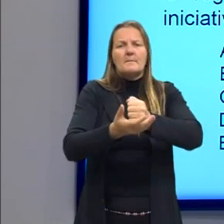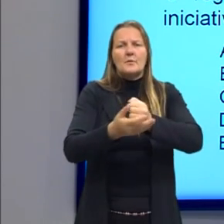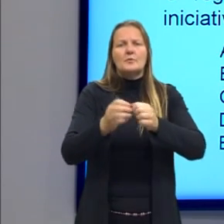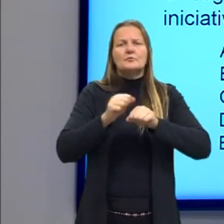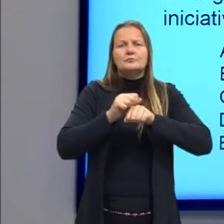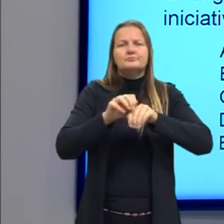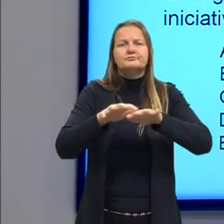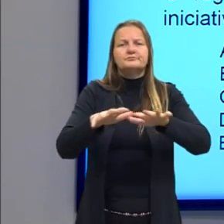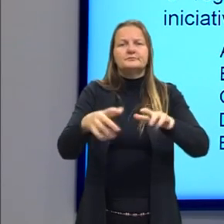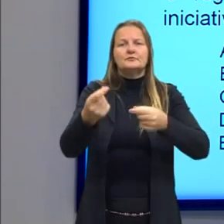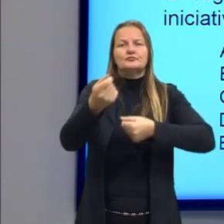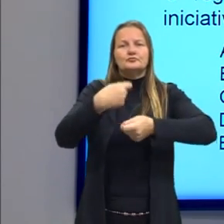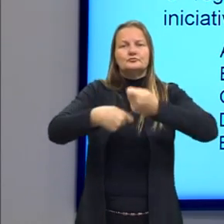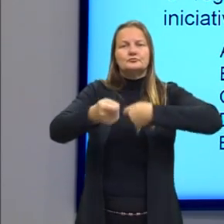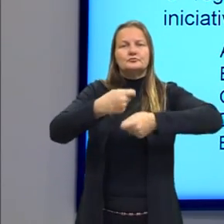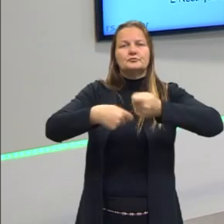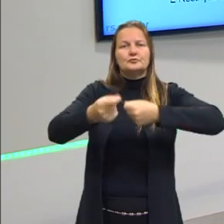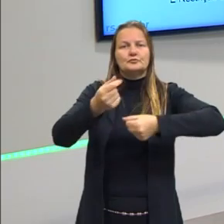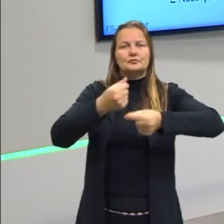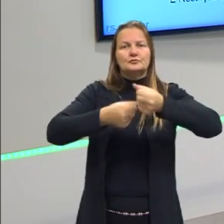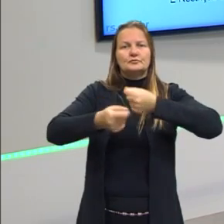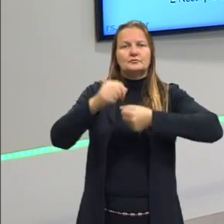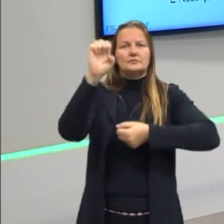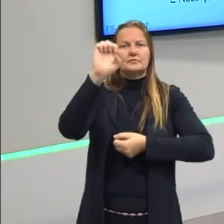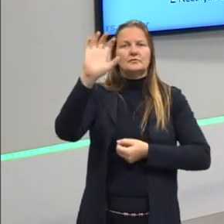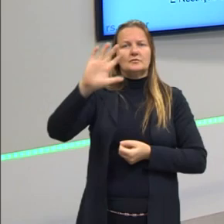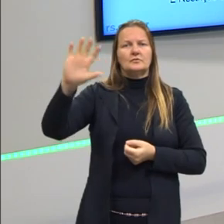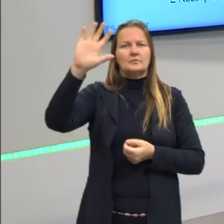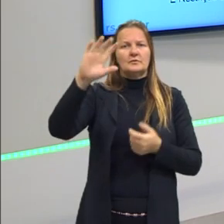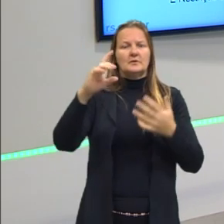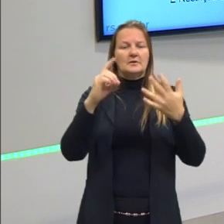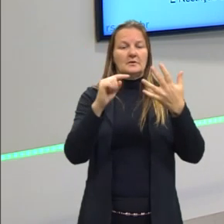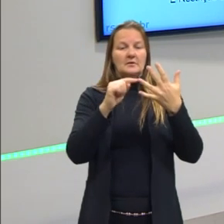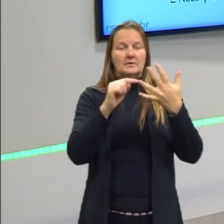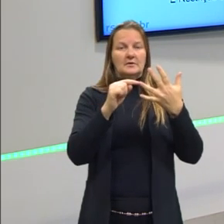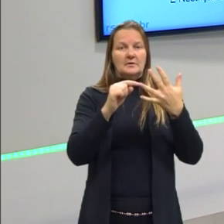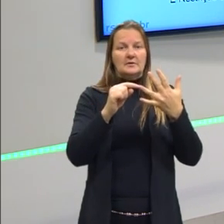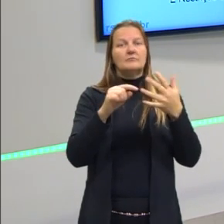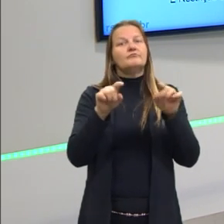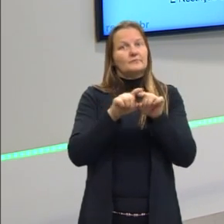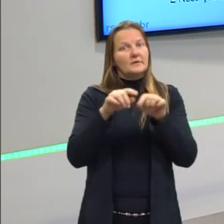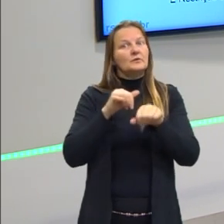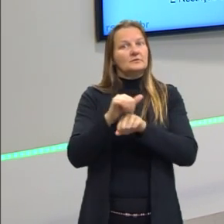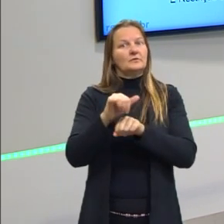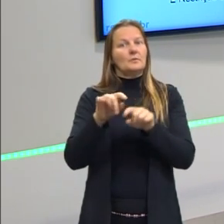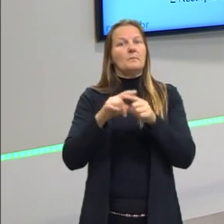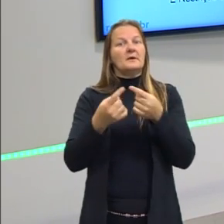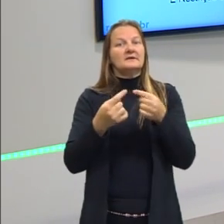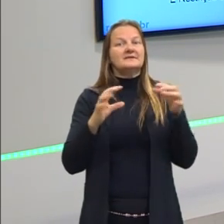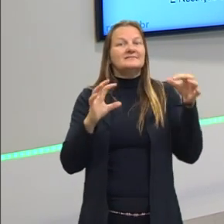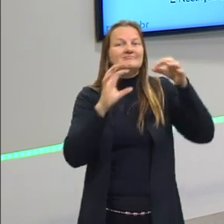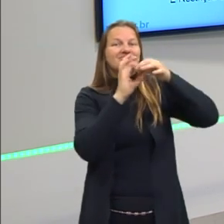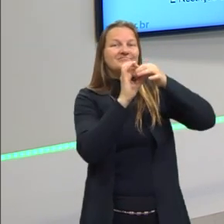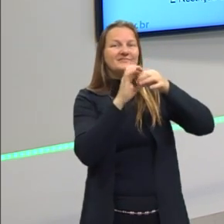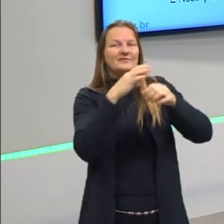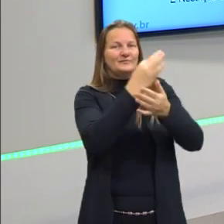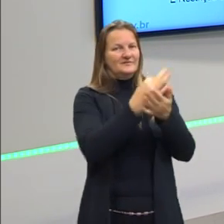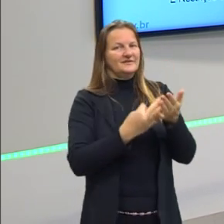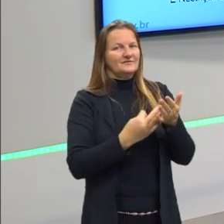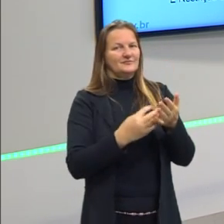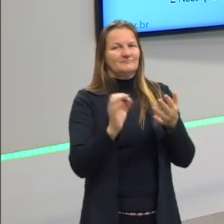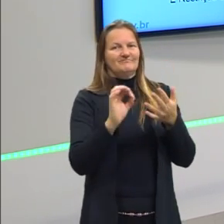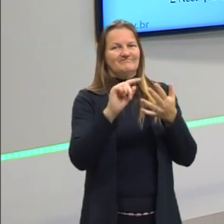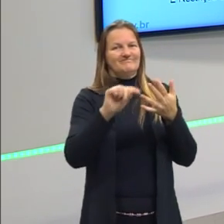do comércio europeu. outra questão que também aconteceu, mas está escrito isso no texto?